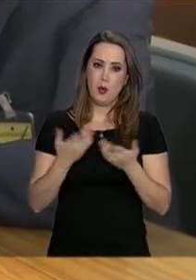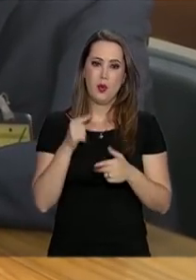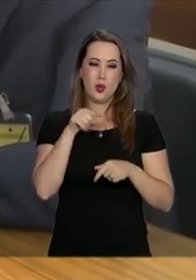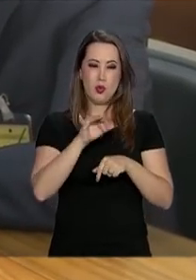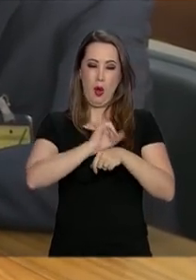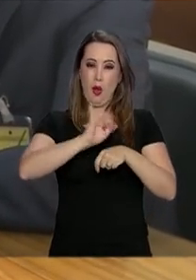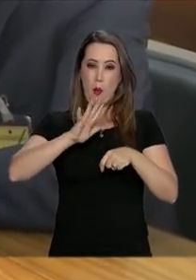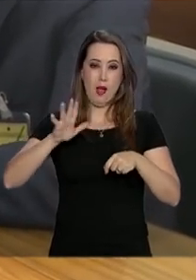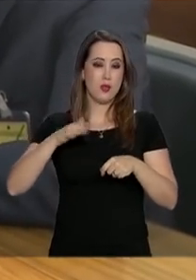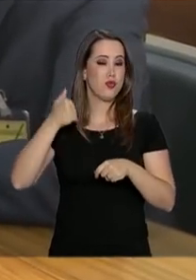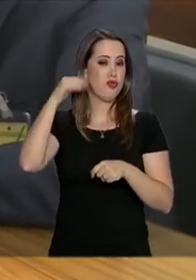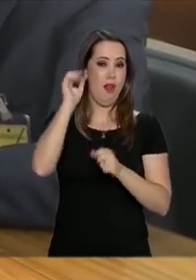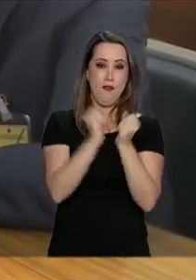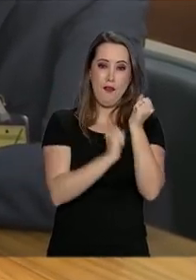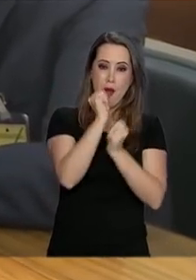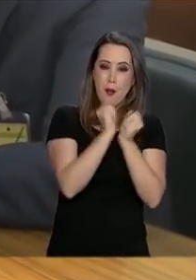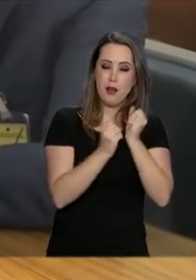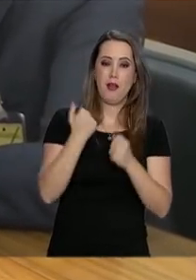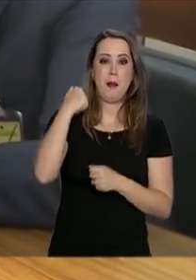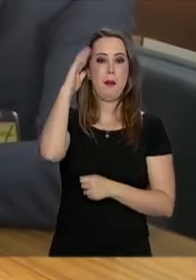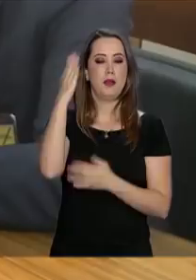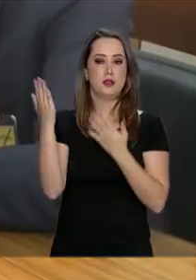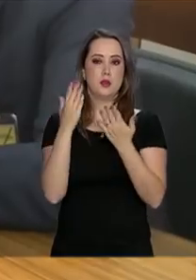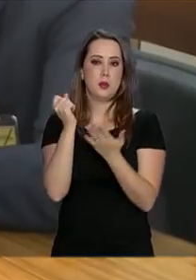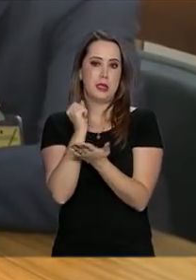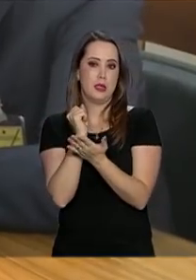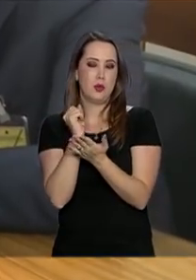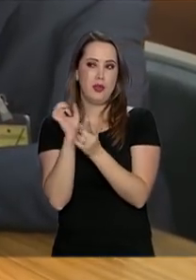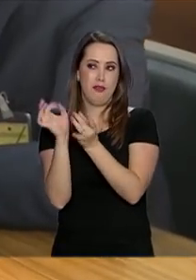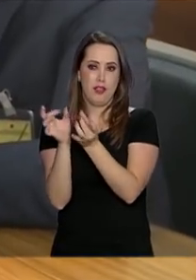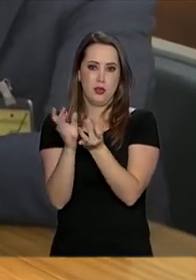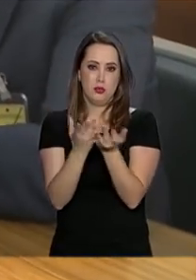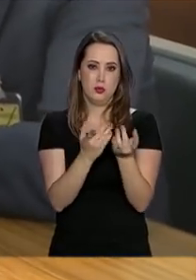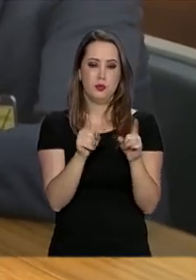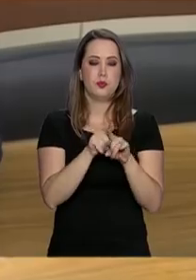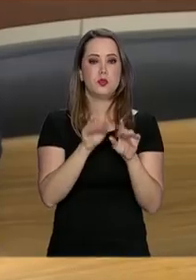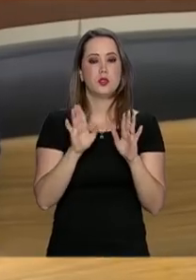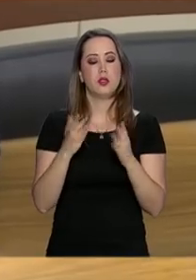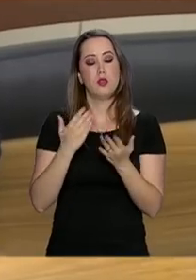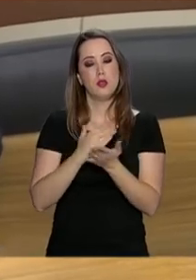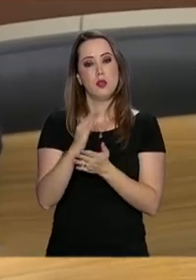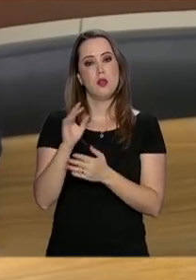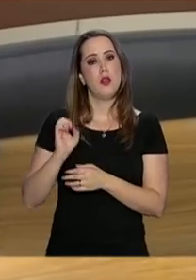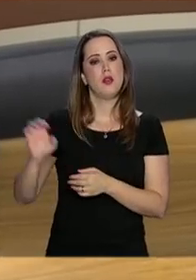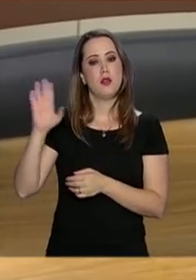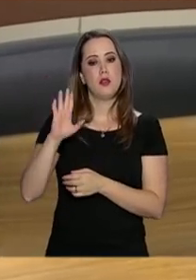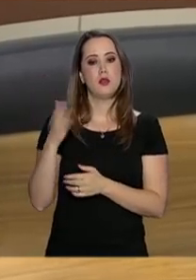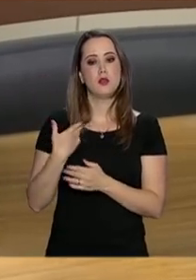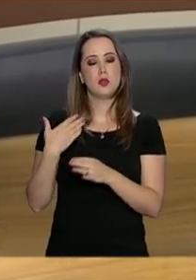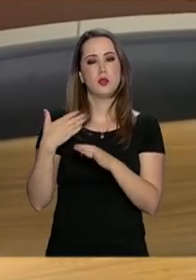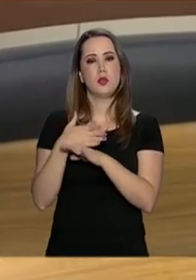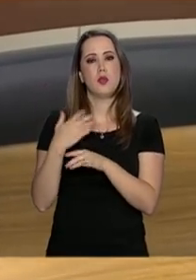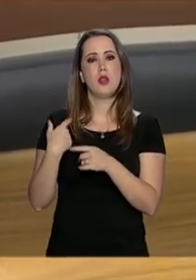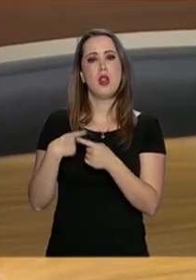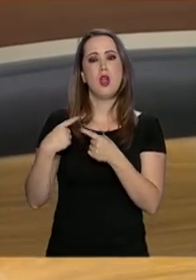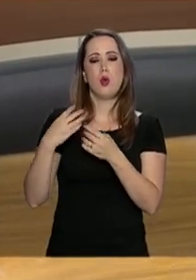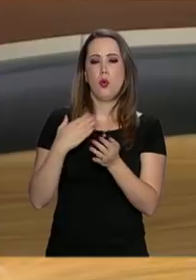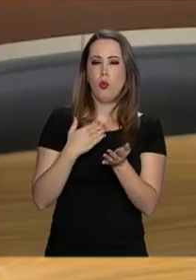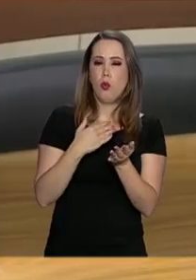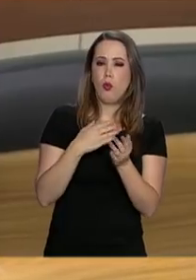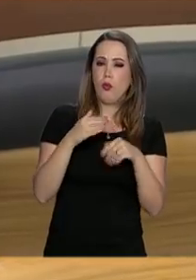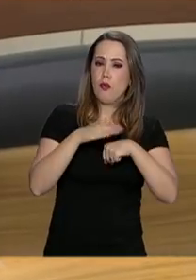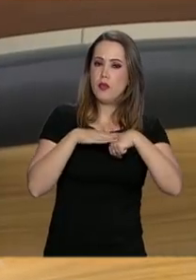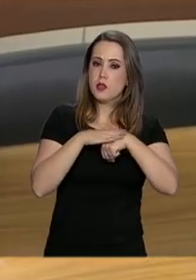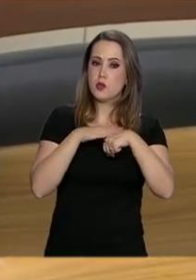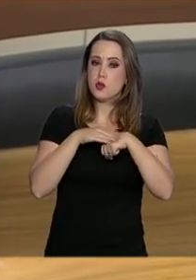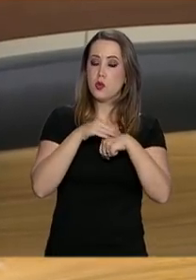excedente de produção. Segundo ele, para a implementação dessas restrições, a União Europeia entrou em contato com o Ministério das